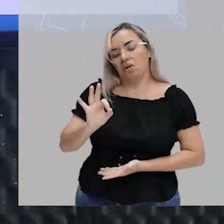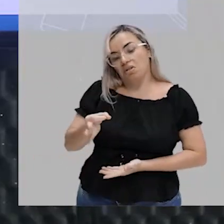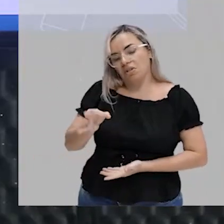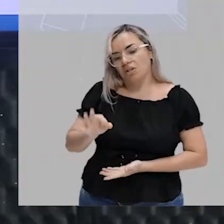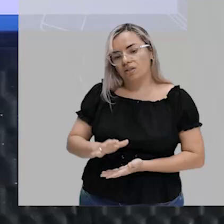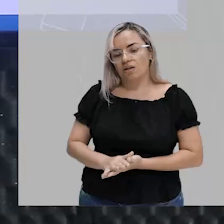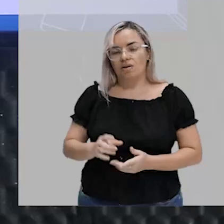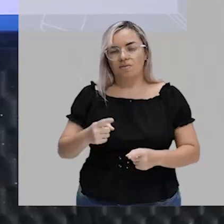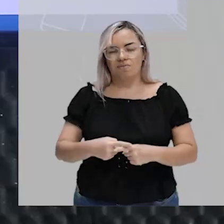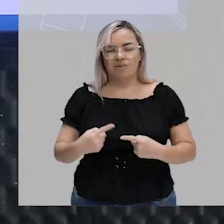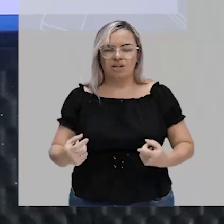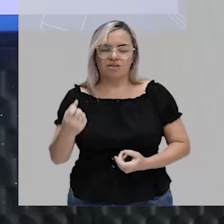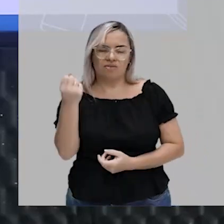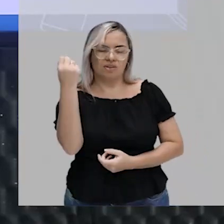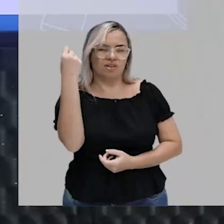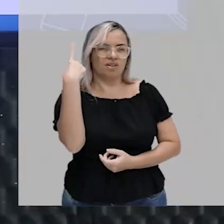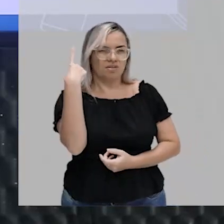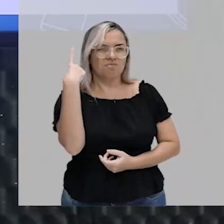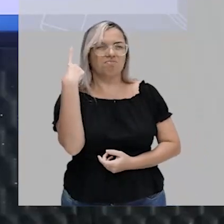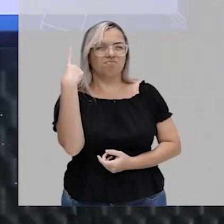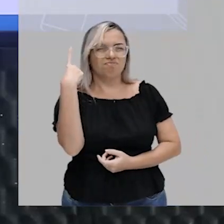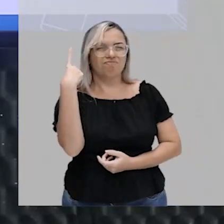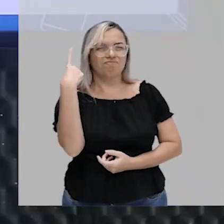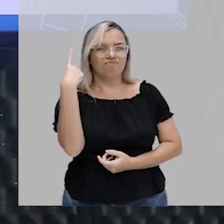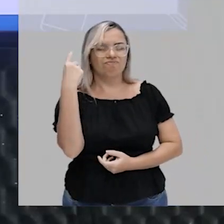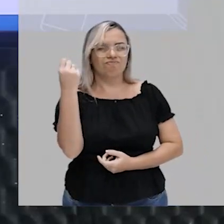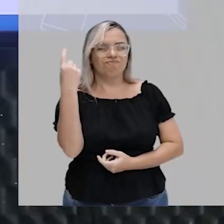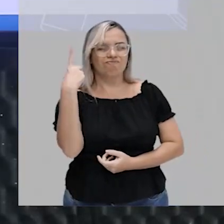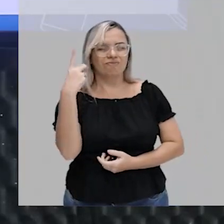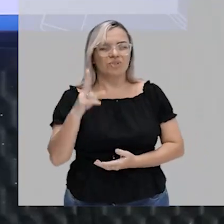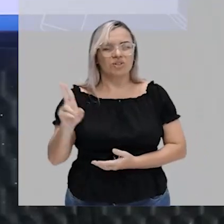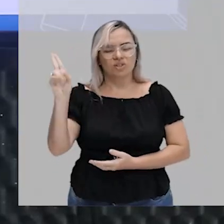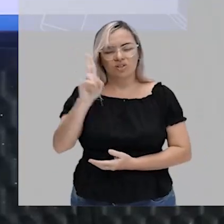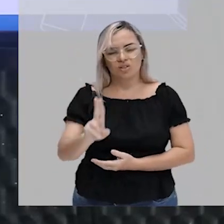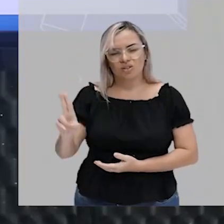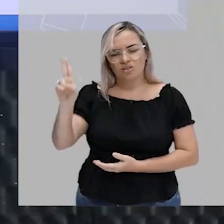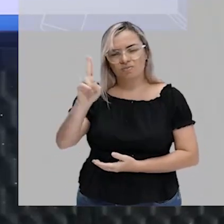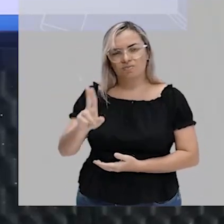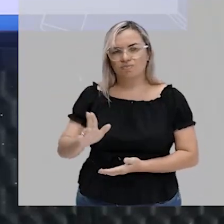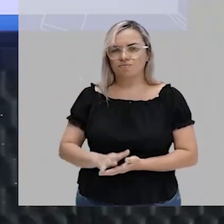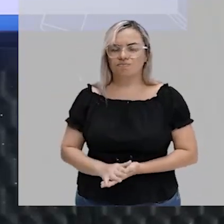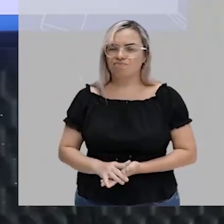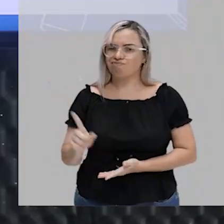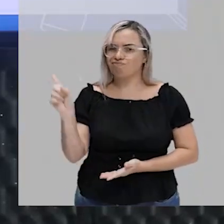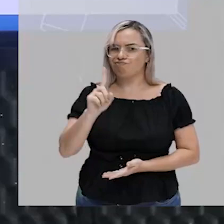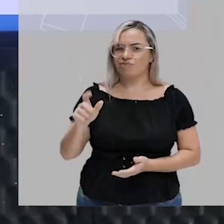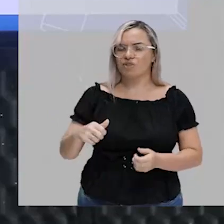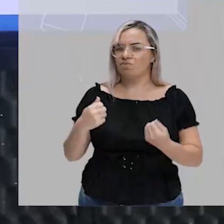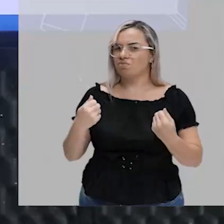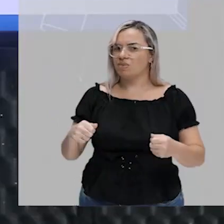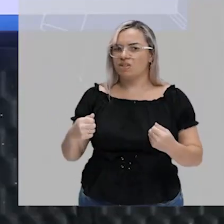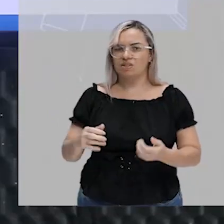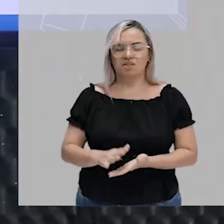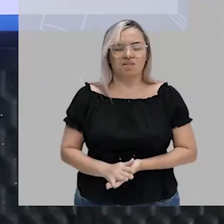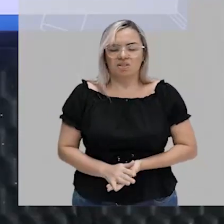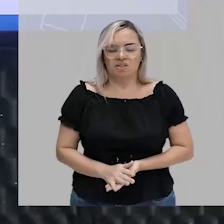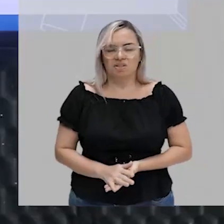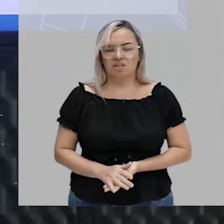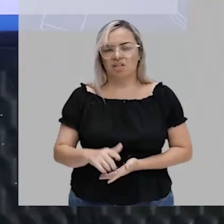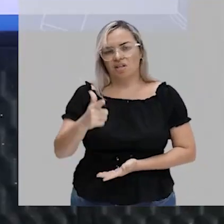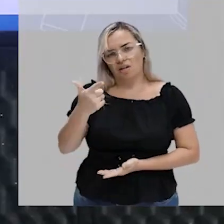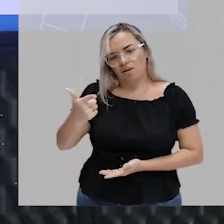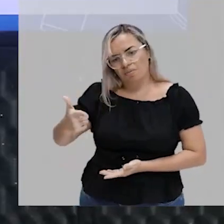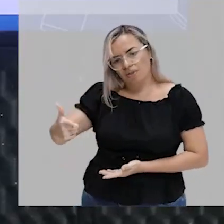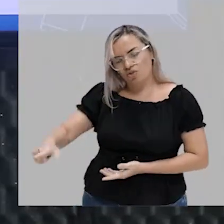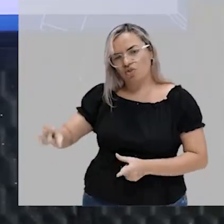ver que para as próximas representações de conjuntos que nós estudaremos, se faz desnecessário essa repetição, tá bom? Então,